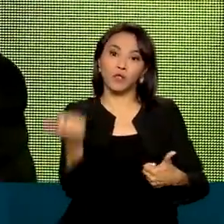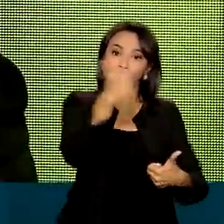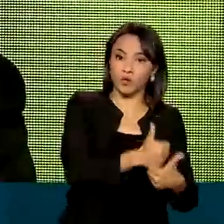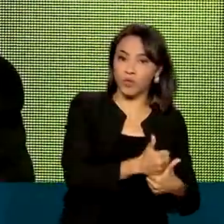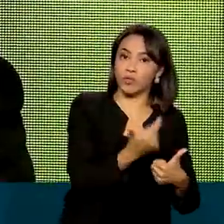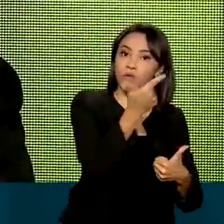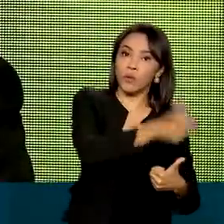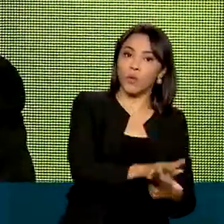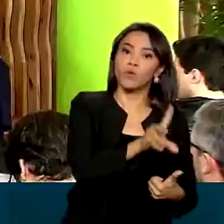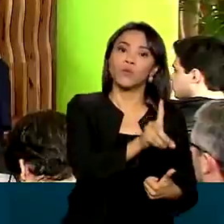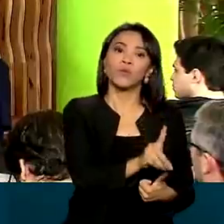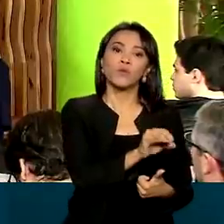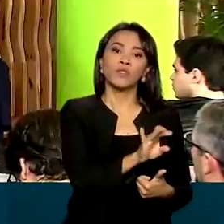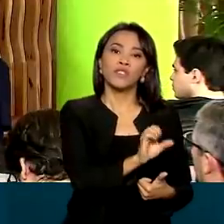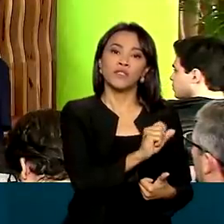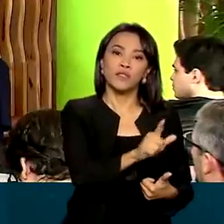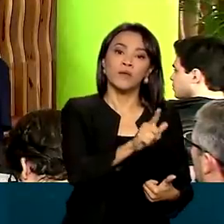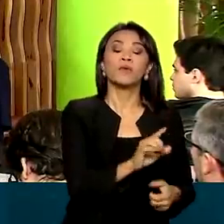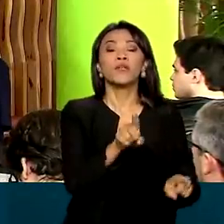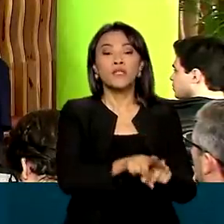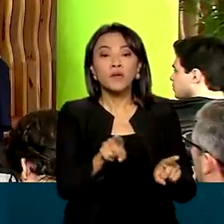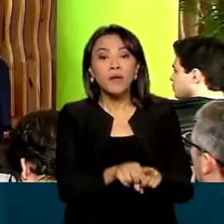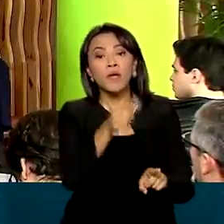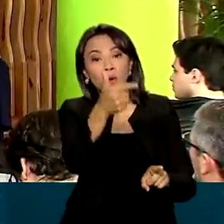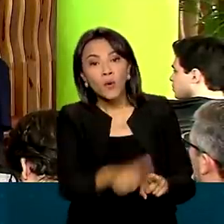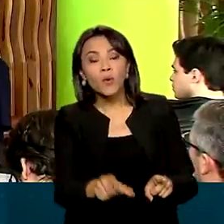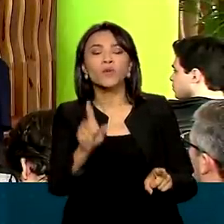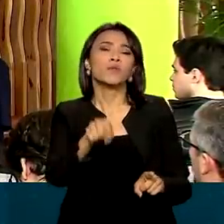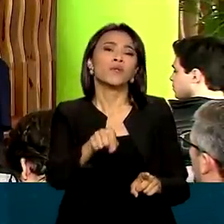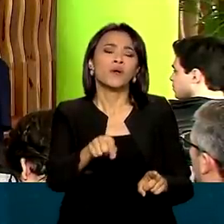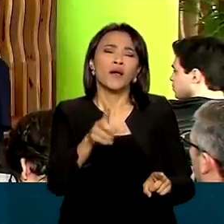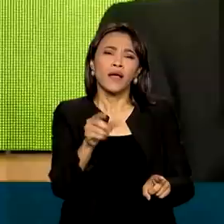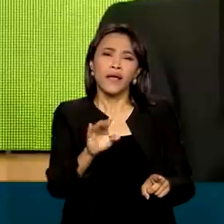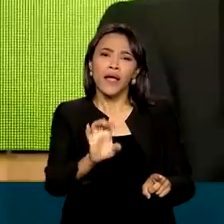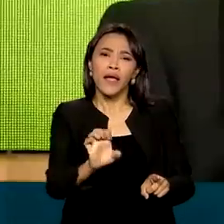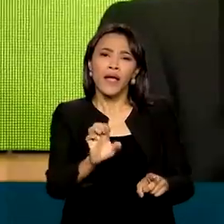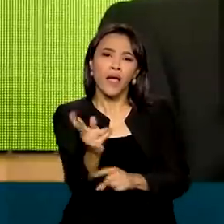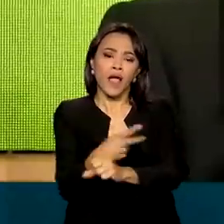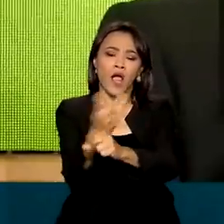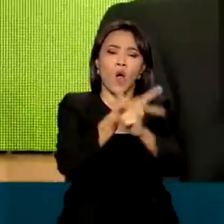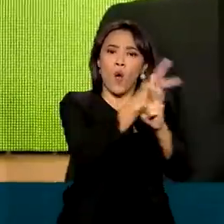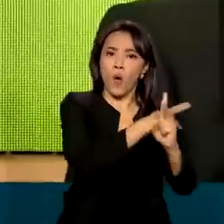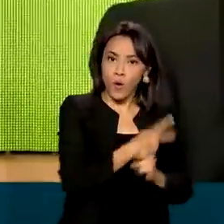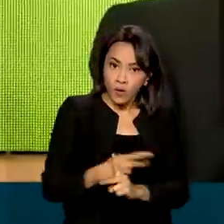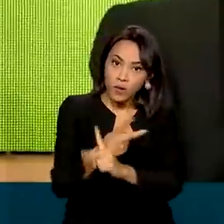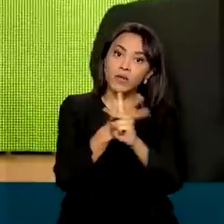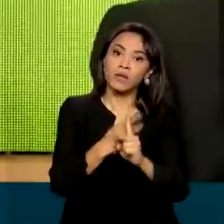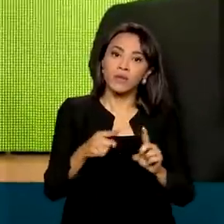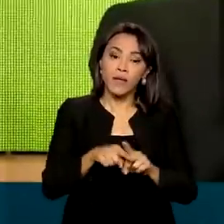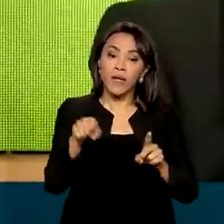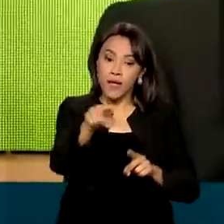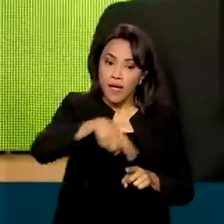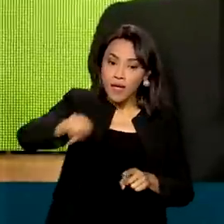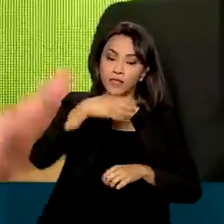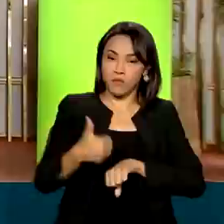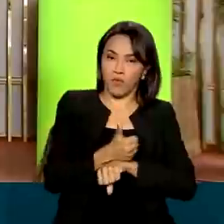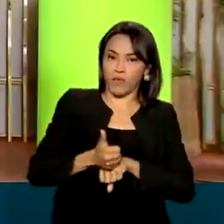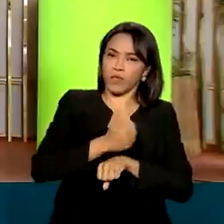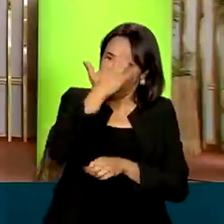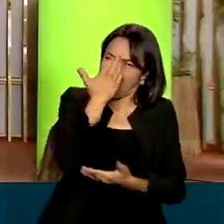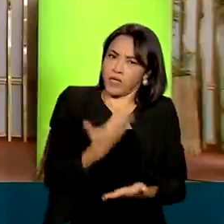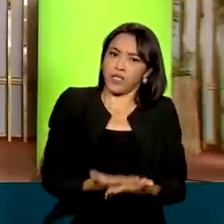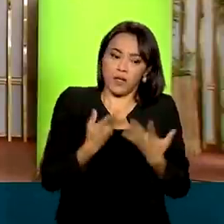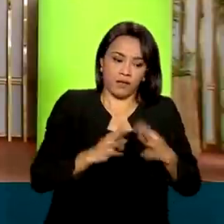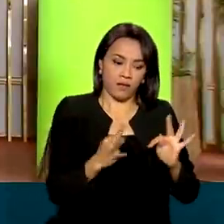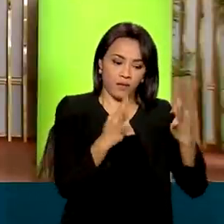de hidrogênio verde e a geração de energia eólica em alto mar. Os especialistas acreditam que a tecnologia é